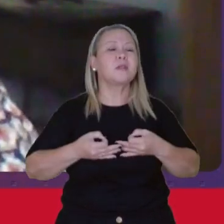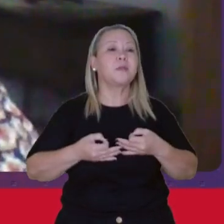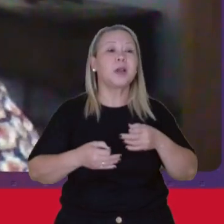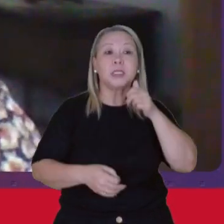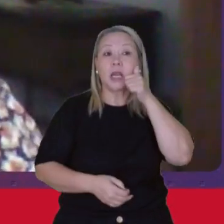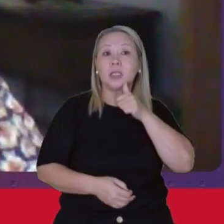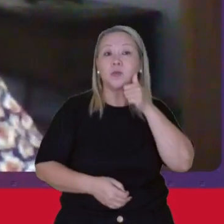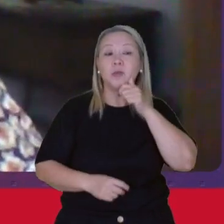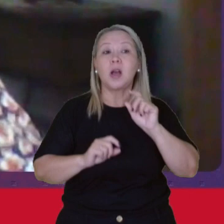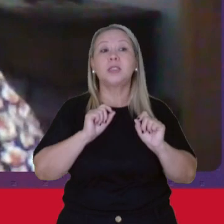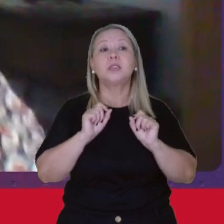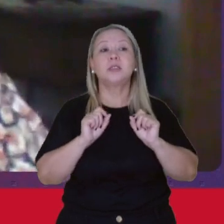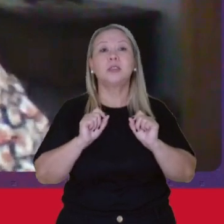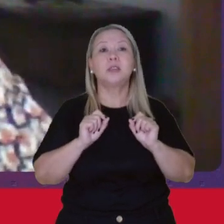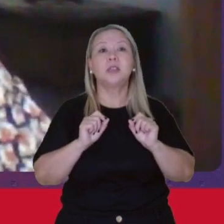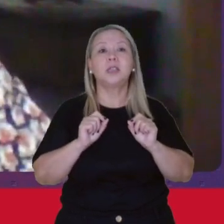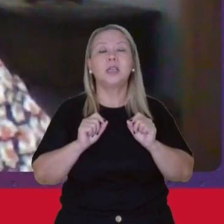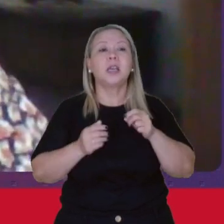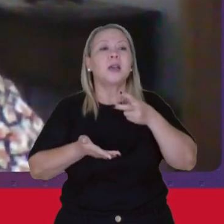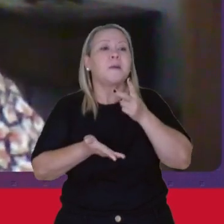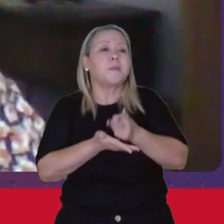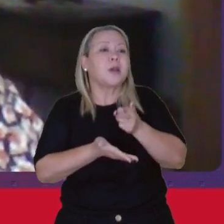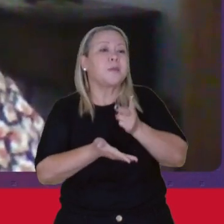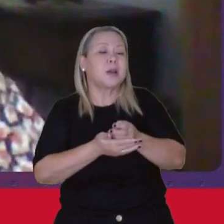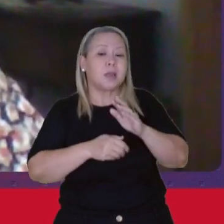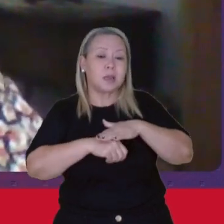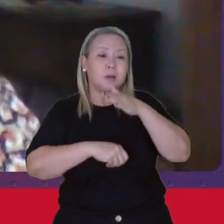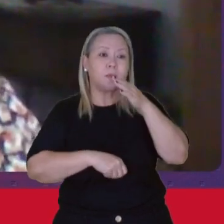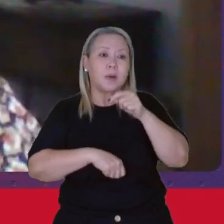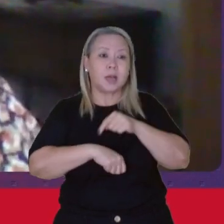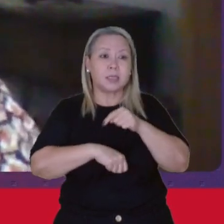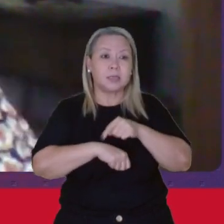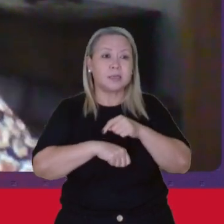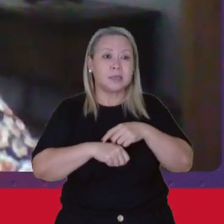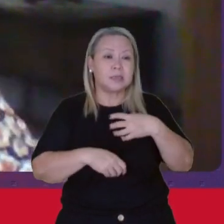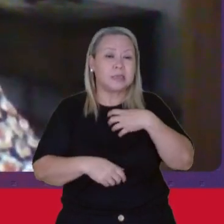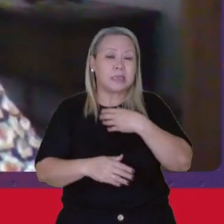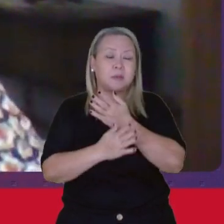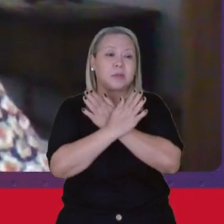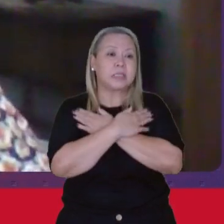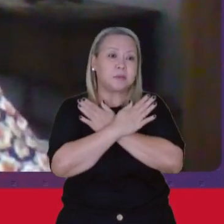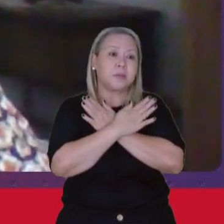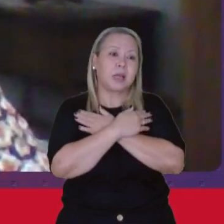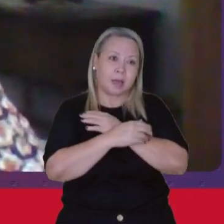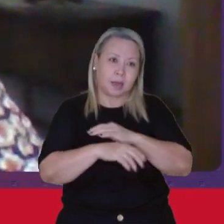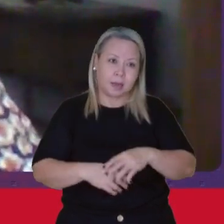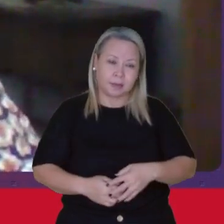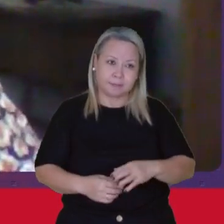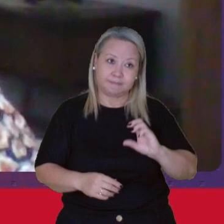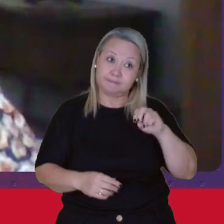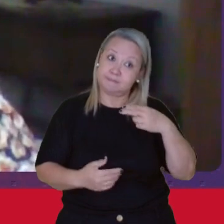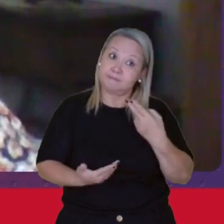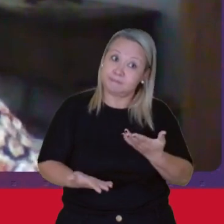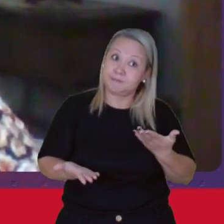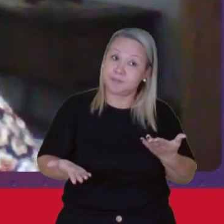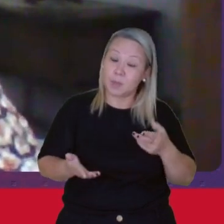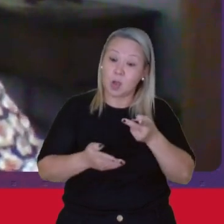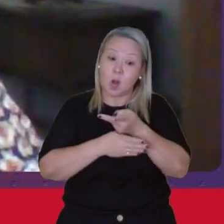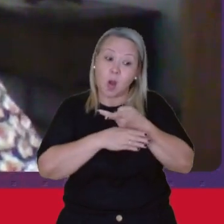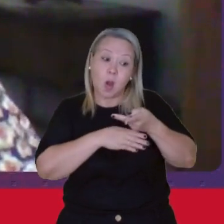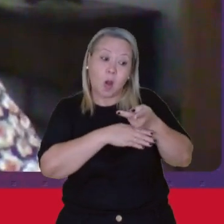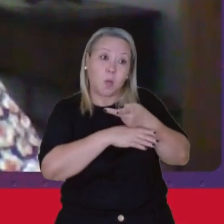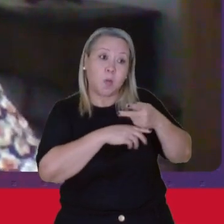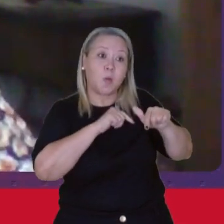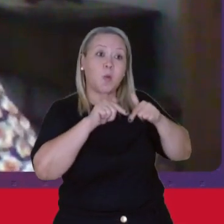mulheres Que permanecem Mais tempo Na condição De desempregada Ou seja Procurando